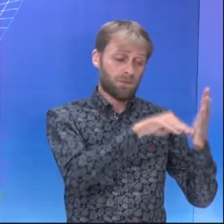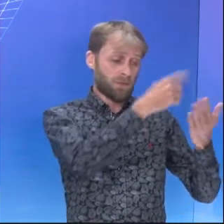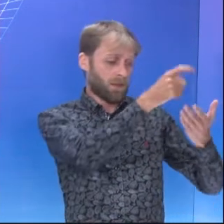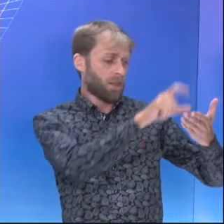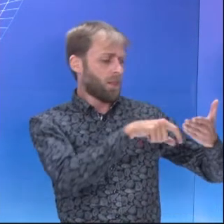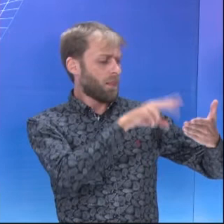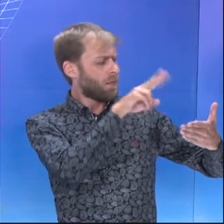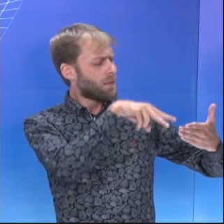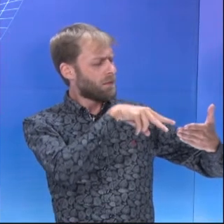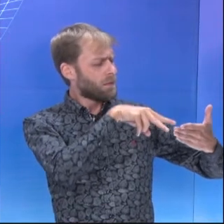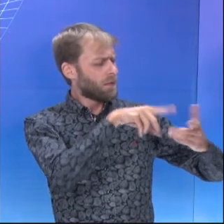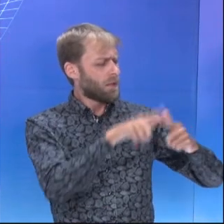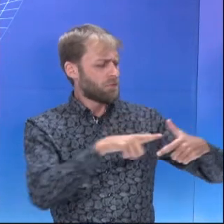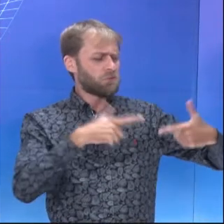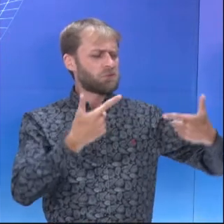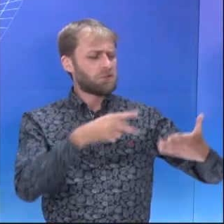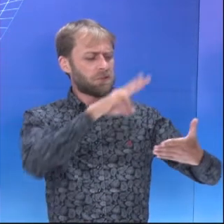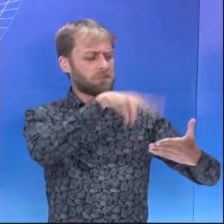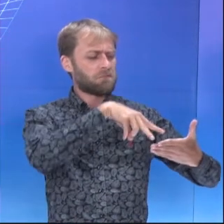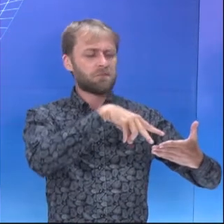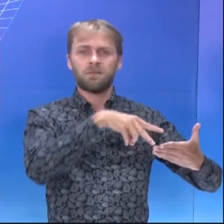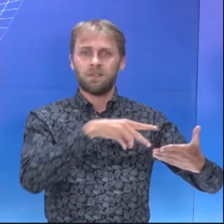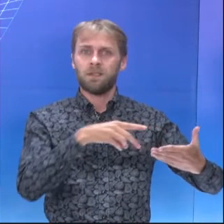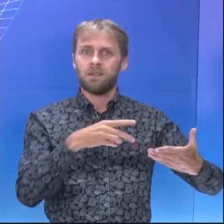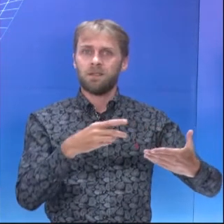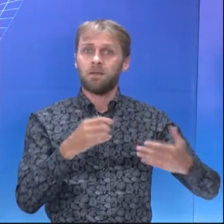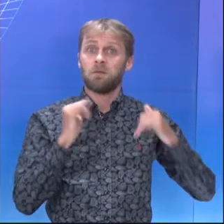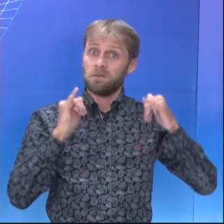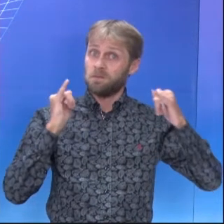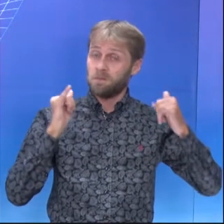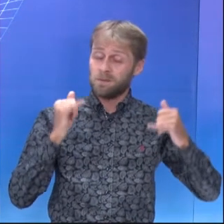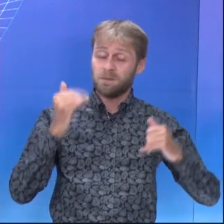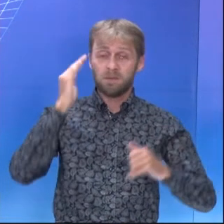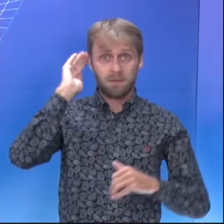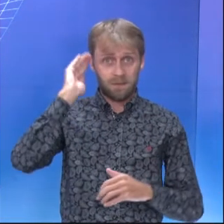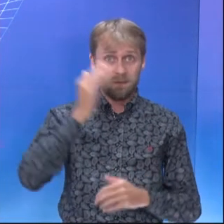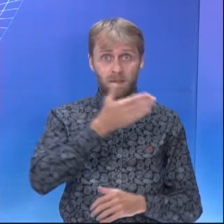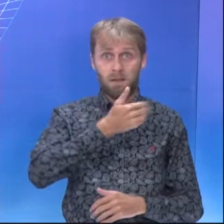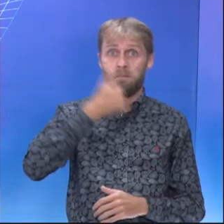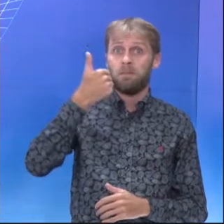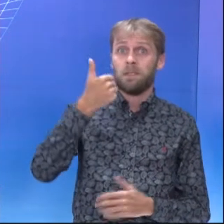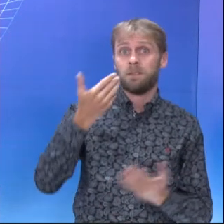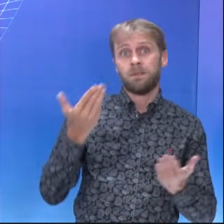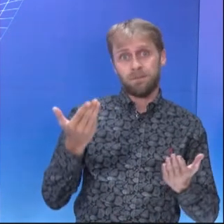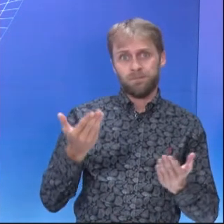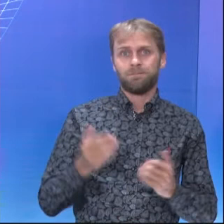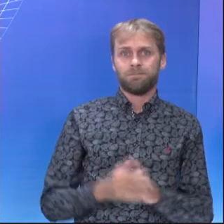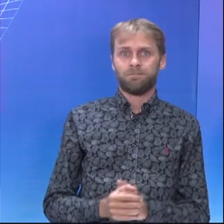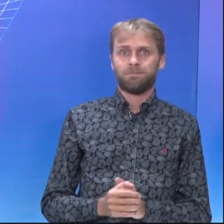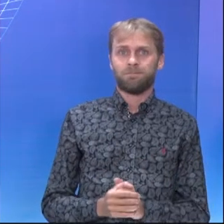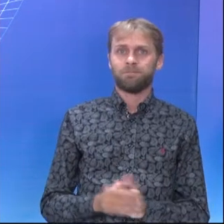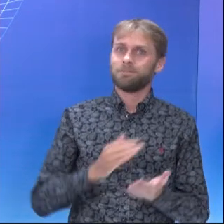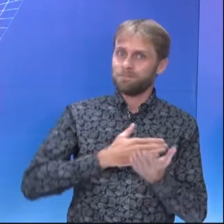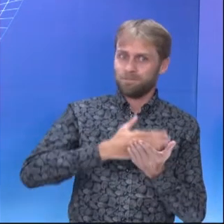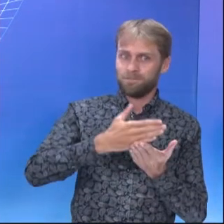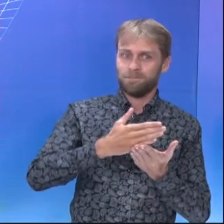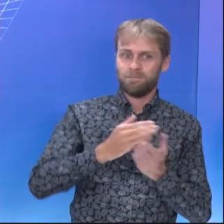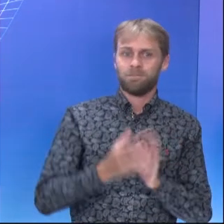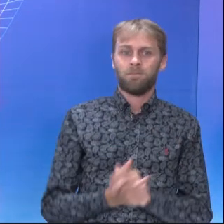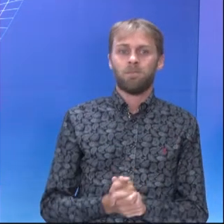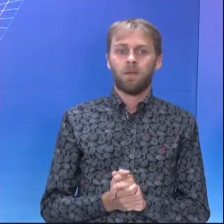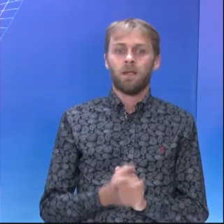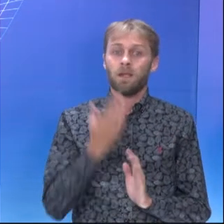todas essas informações que vão me ajudar a entender melhor o texto. Vamos lá então?